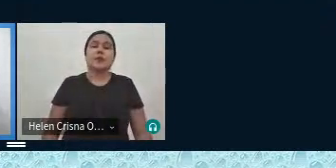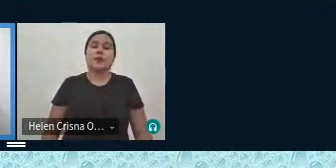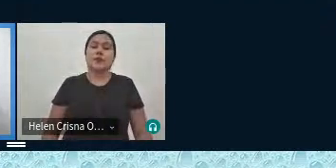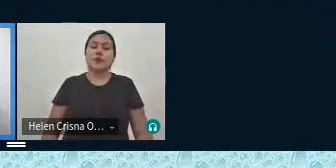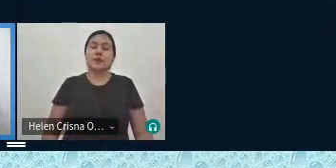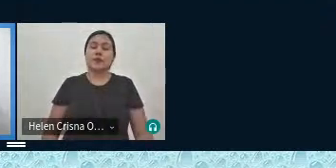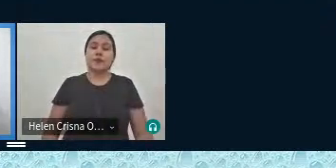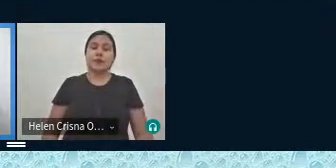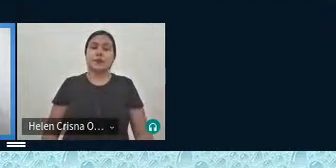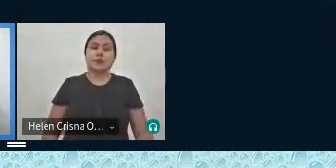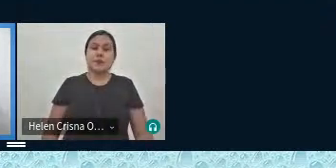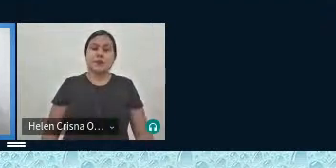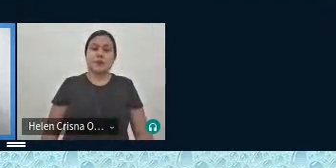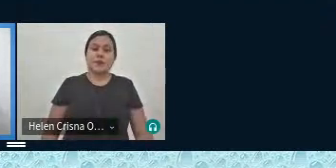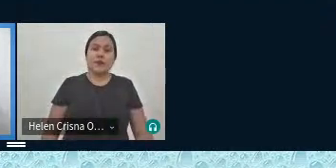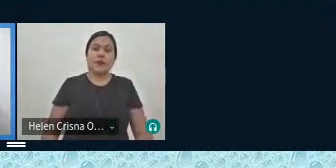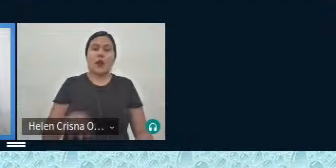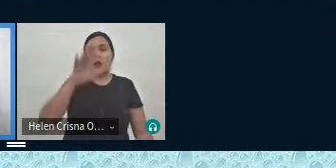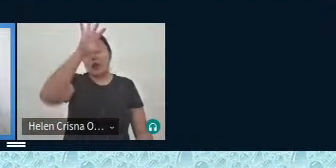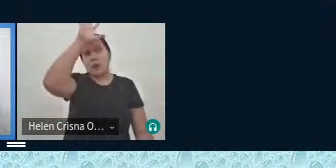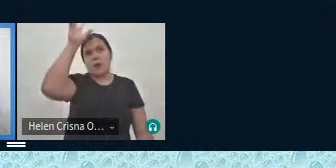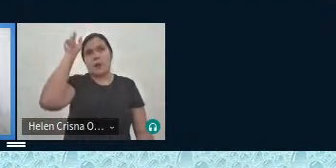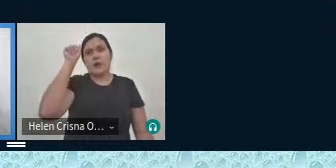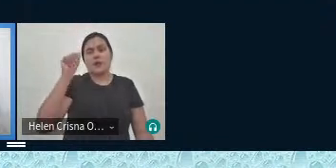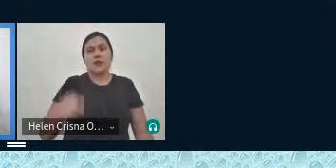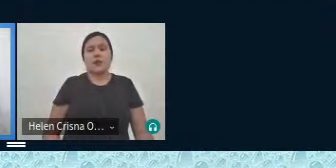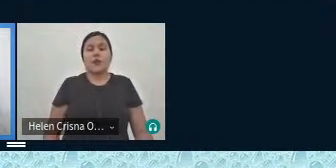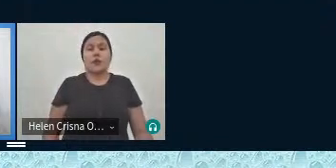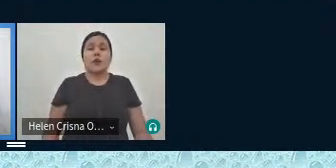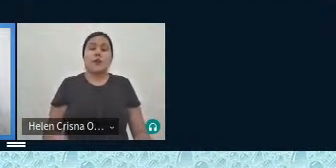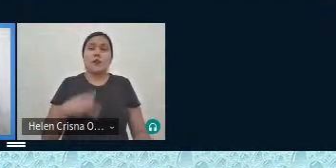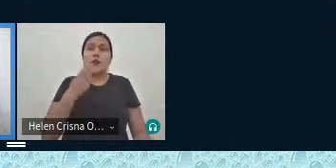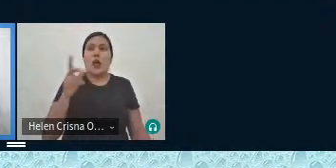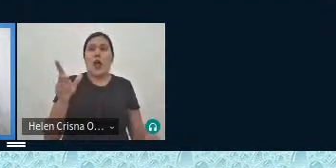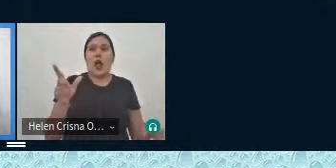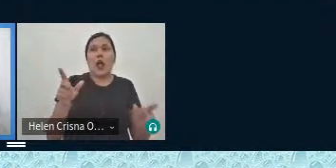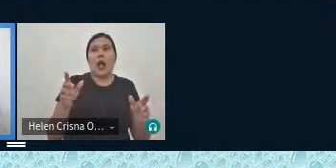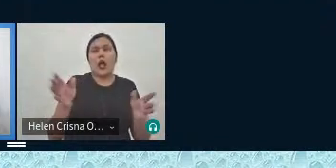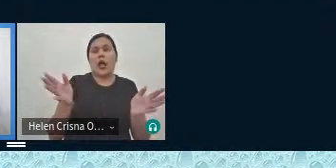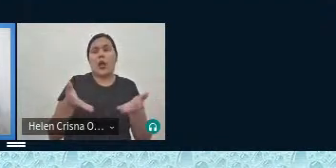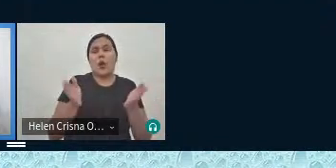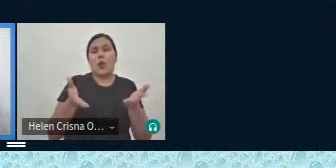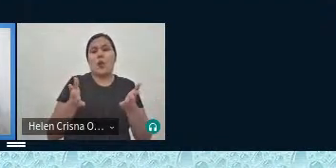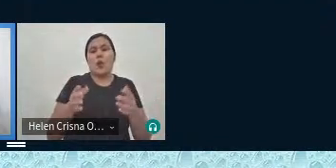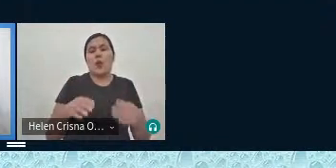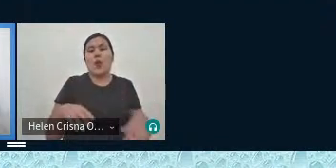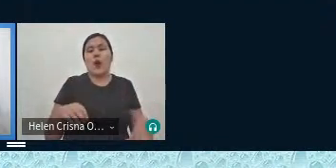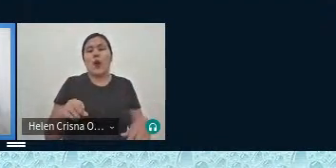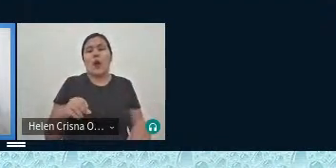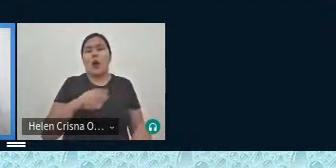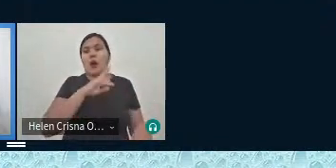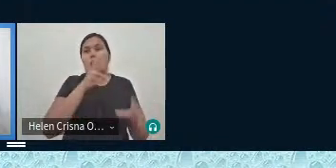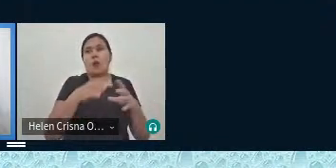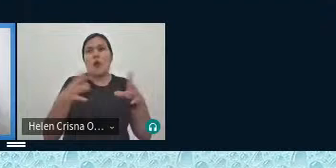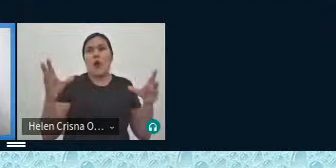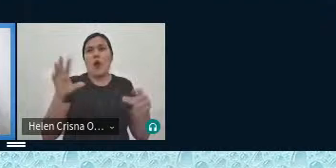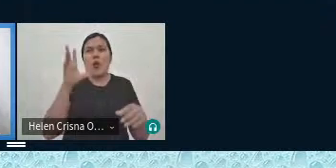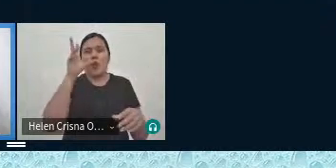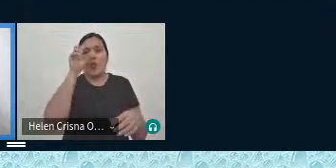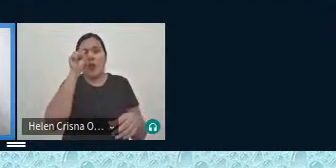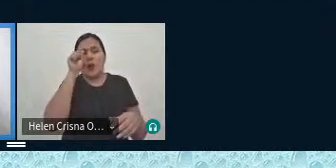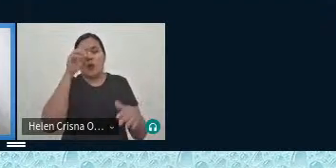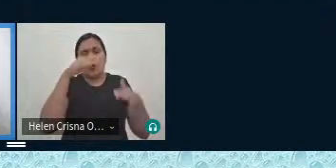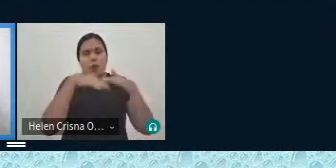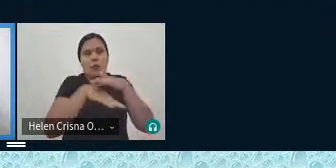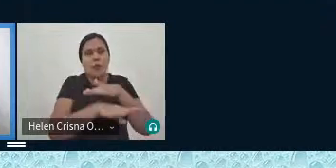e aqui na Amazônia dizem até hoje que a cobra grande a boiuna dorme embaixo da basílica